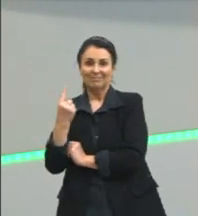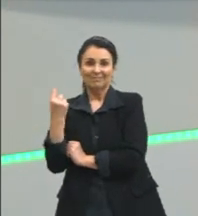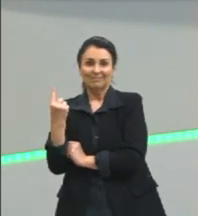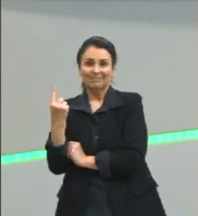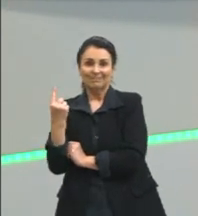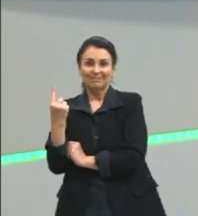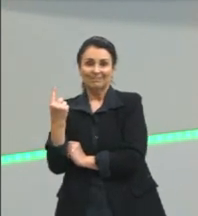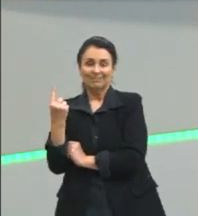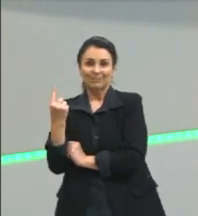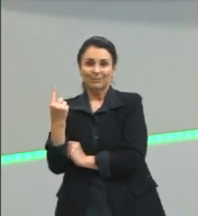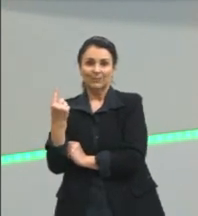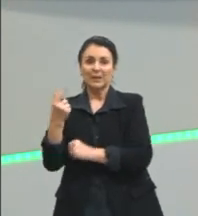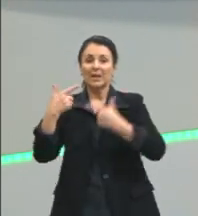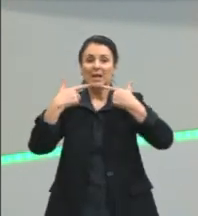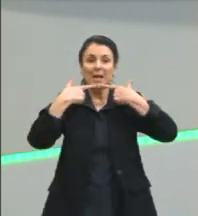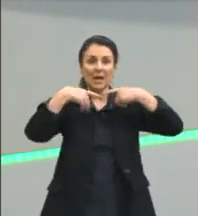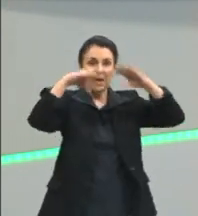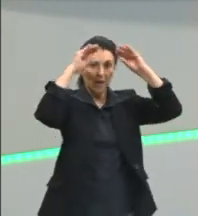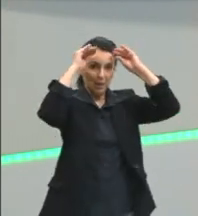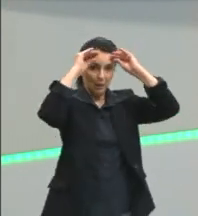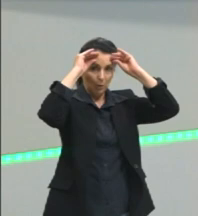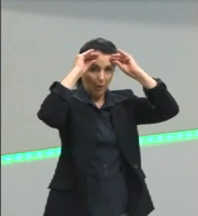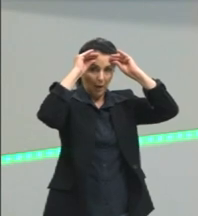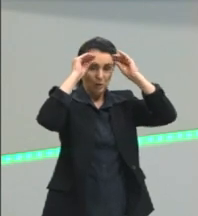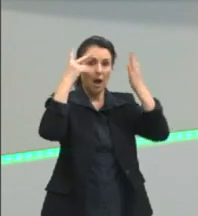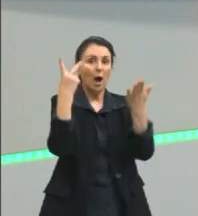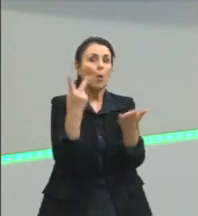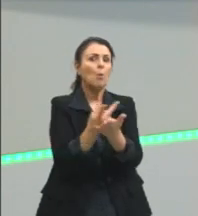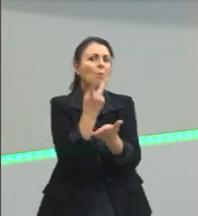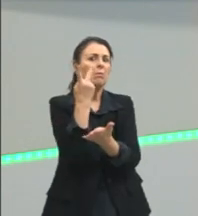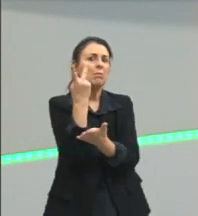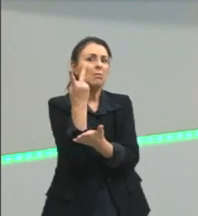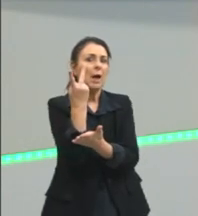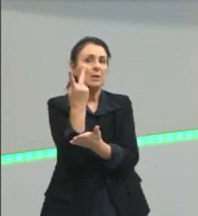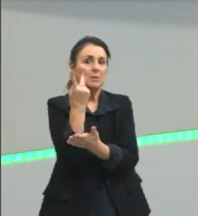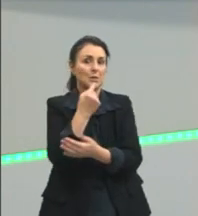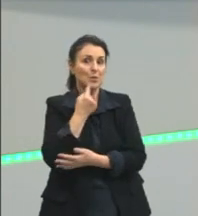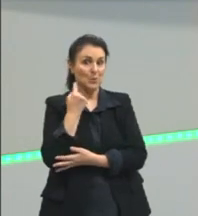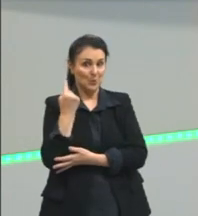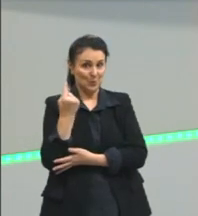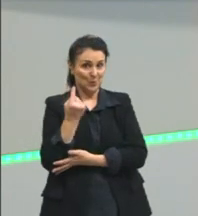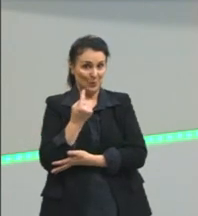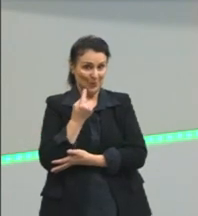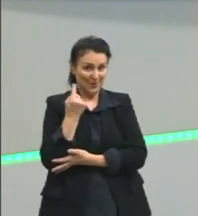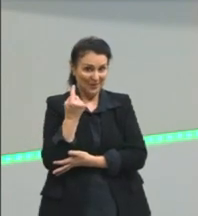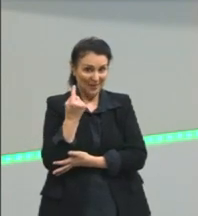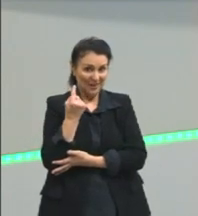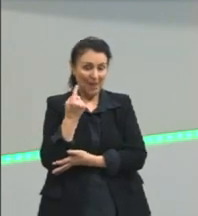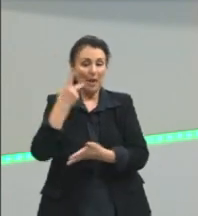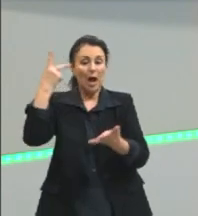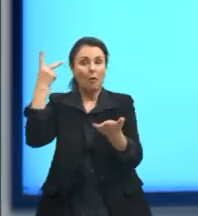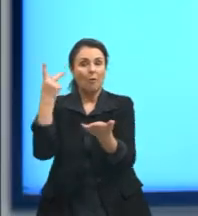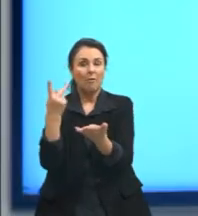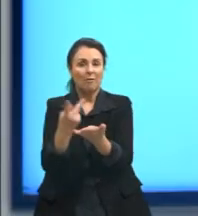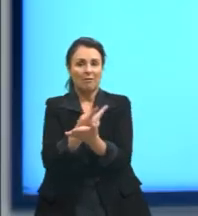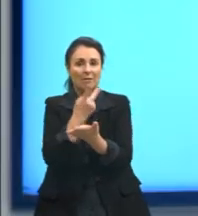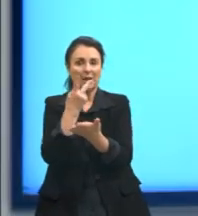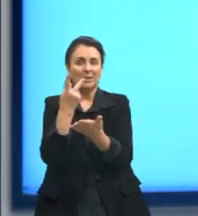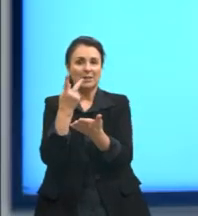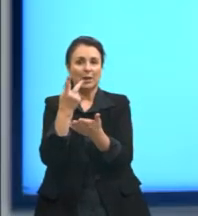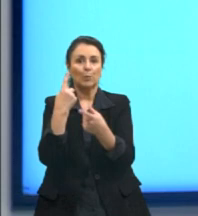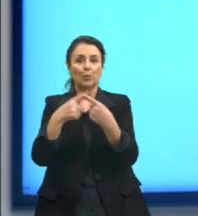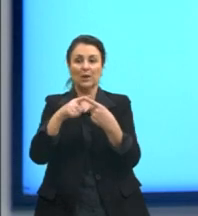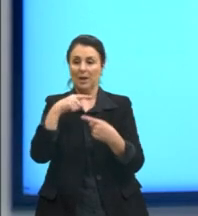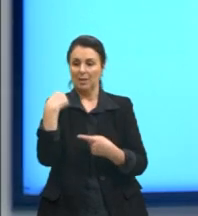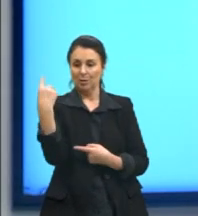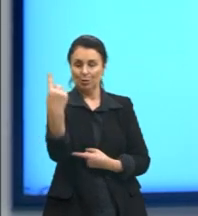Então, a linguagem se dá através desse ato individual que acontece porque a gente tem